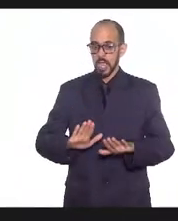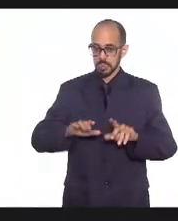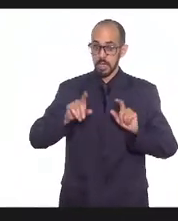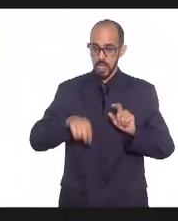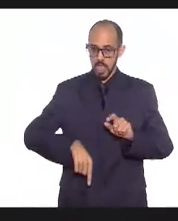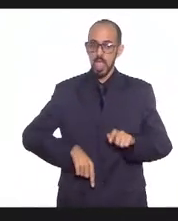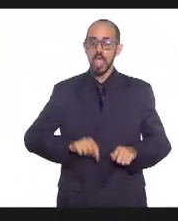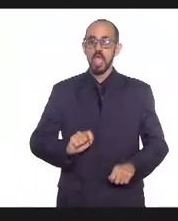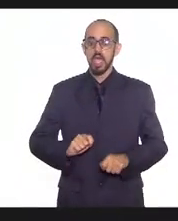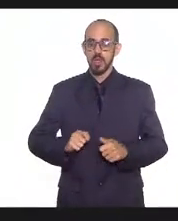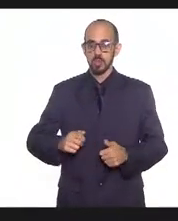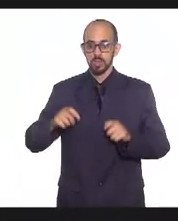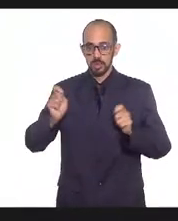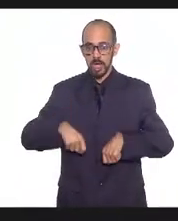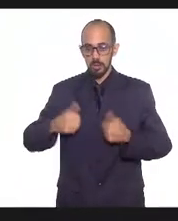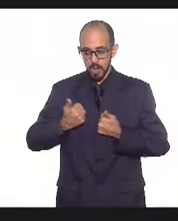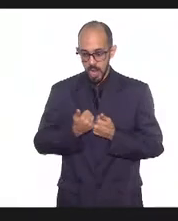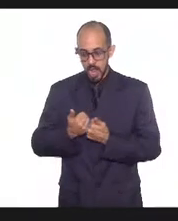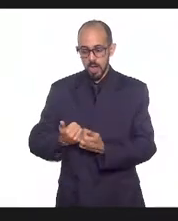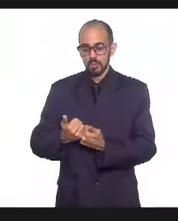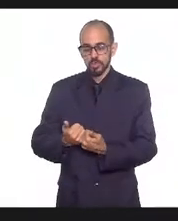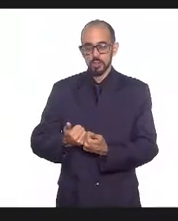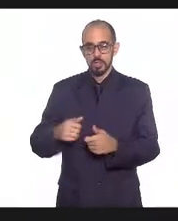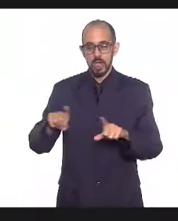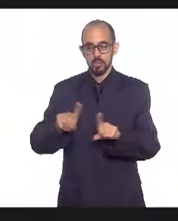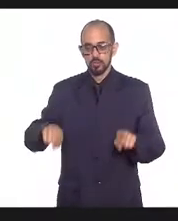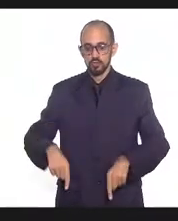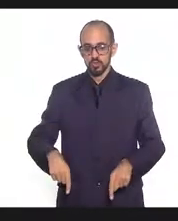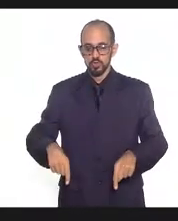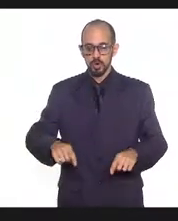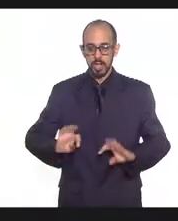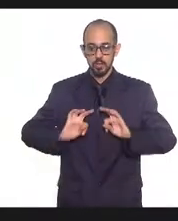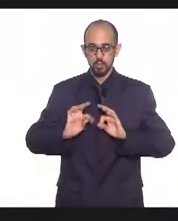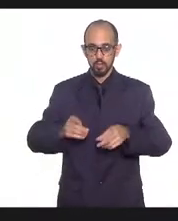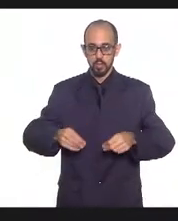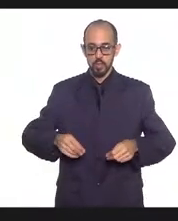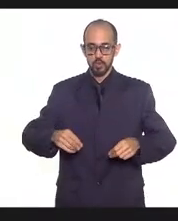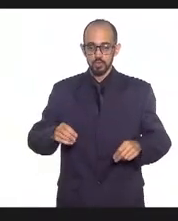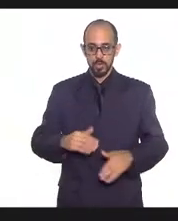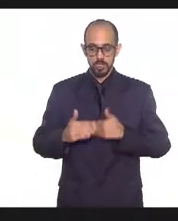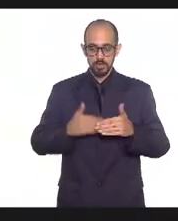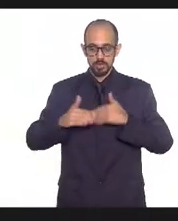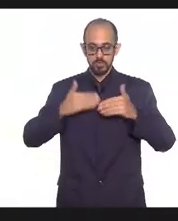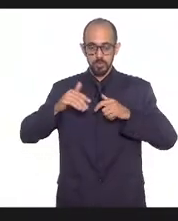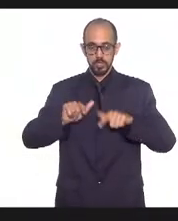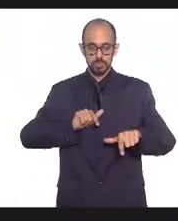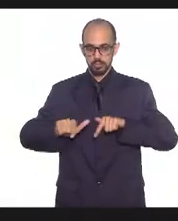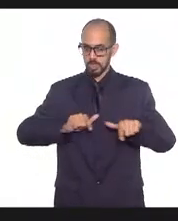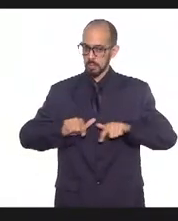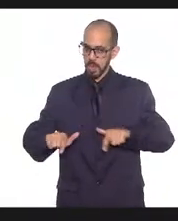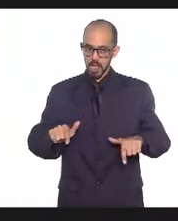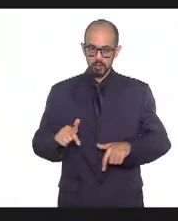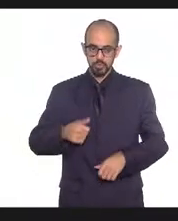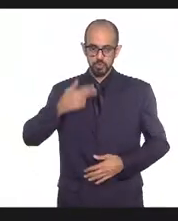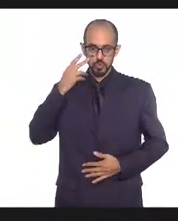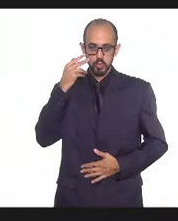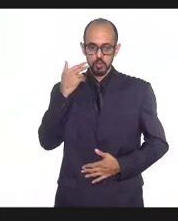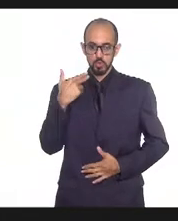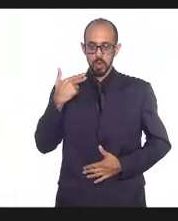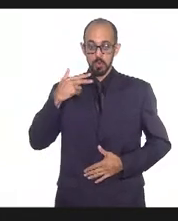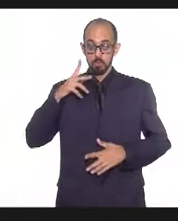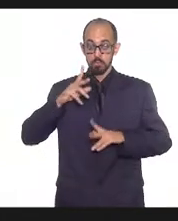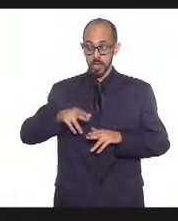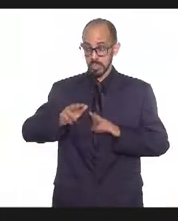tranquilidade a todos os trabalhadores e trabalhadoras para desenvolverem suas atividades, mesmo que seus parentes,